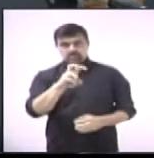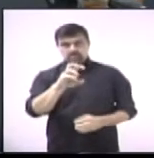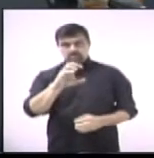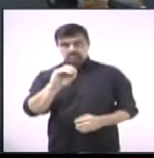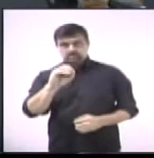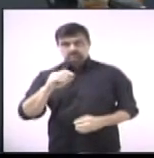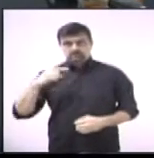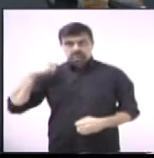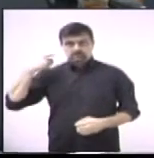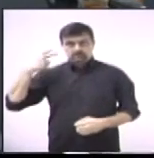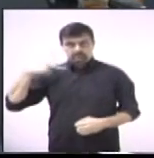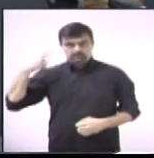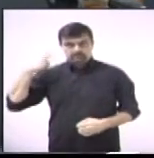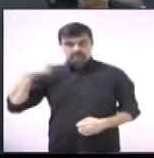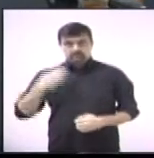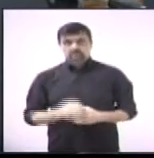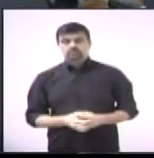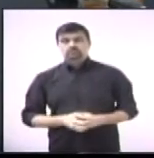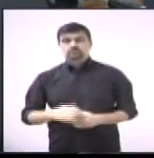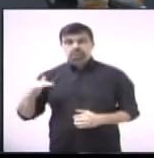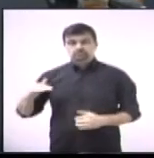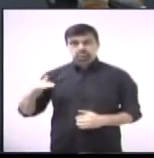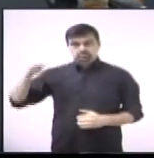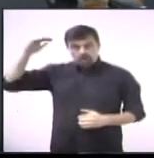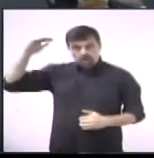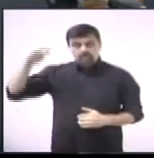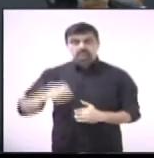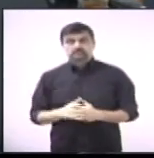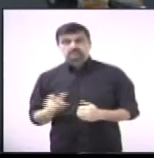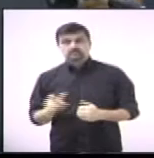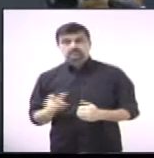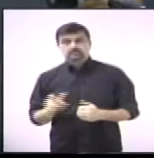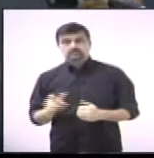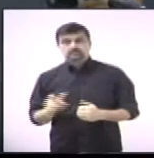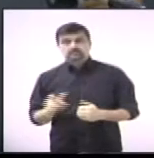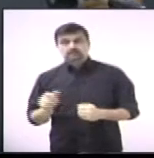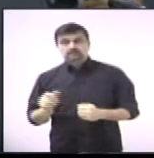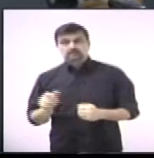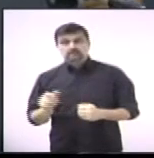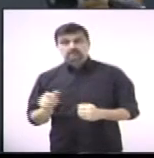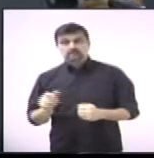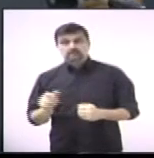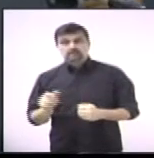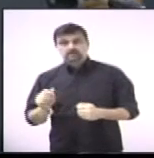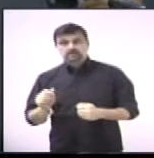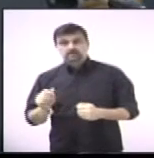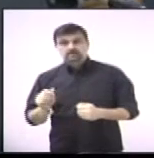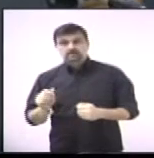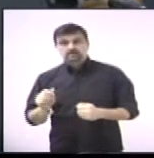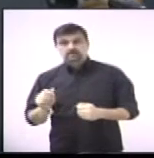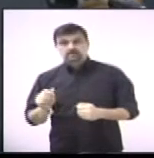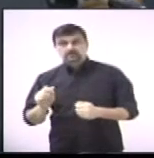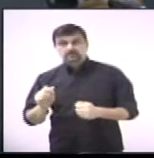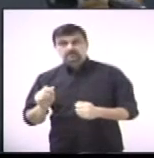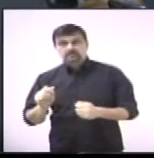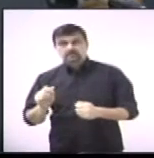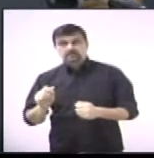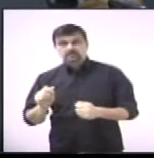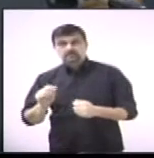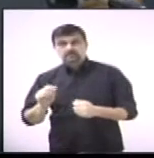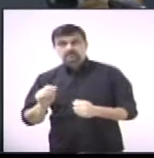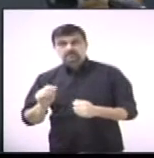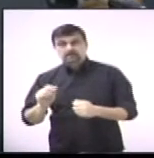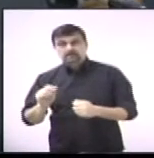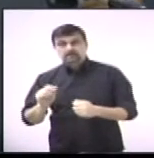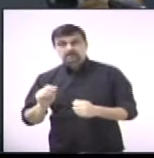vereador Dr. Mota propõe ao executivo a criação de incentivo fiscal em apoio às empresas